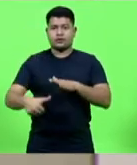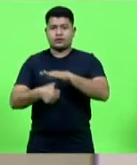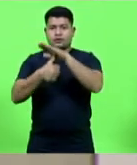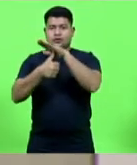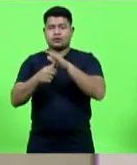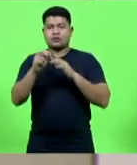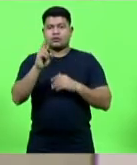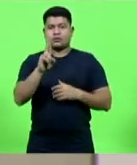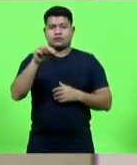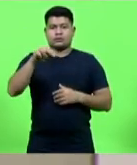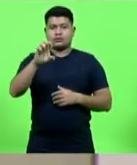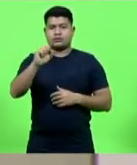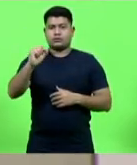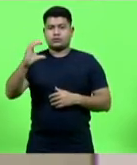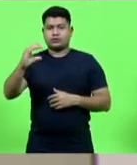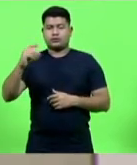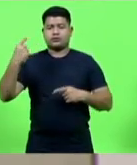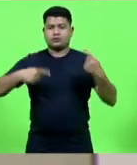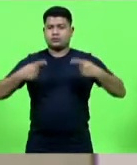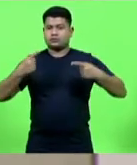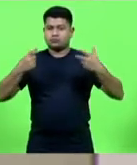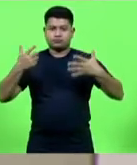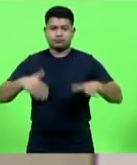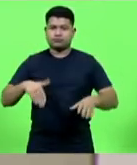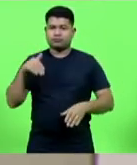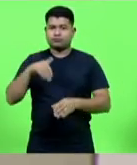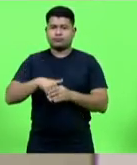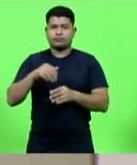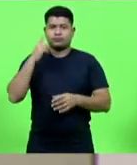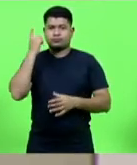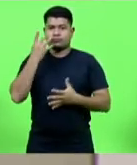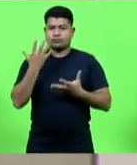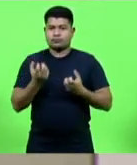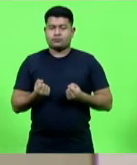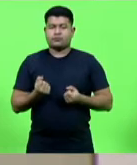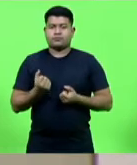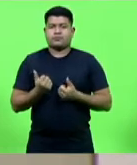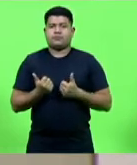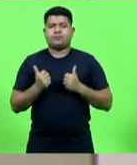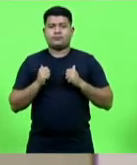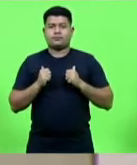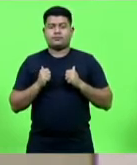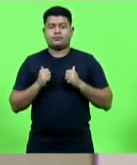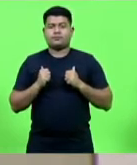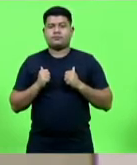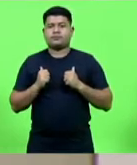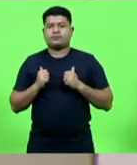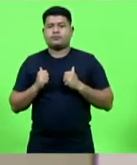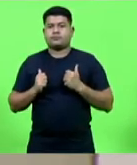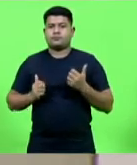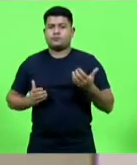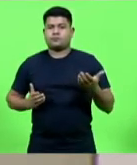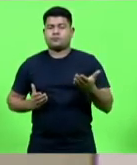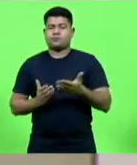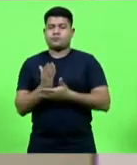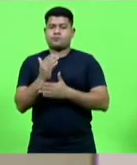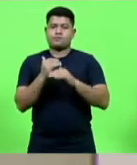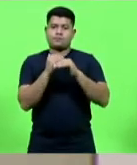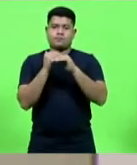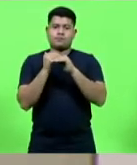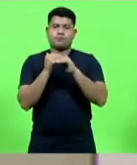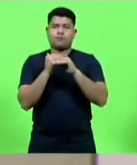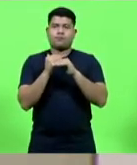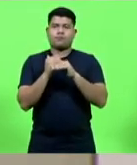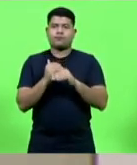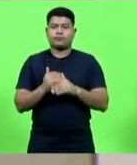Unesc, em discussão. Não havendo quem queira discutir, em votação, deputados que aprovam, permaneçam como se encontra, aprovado por